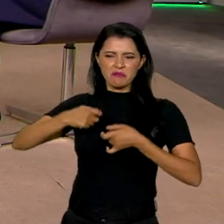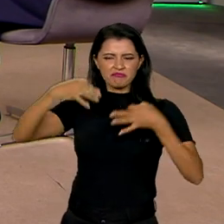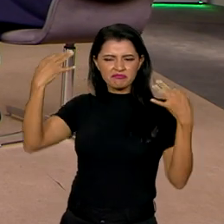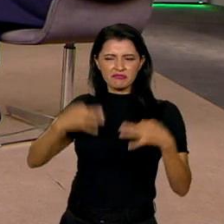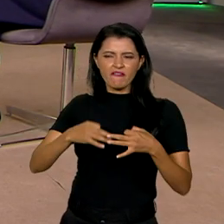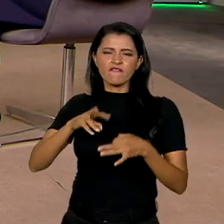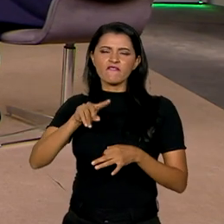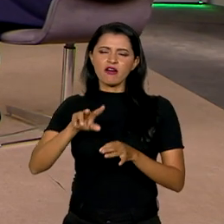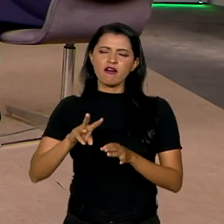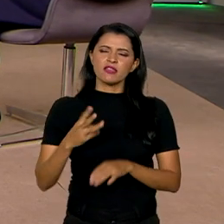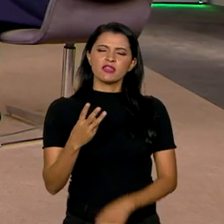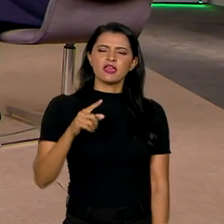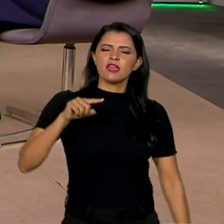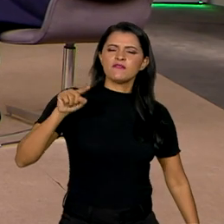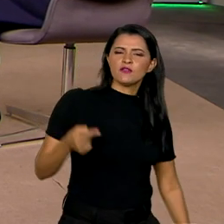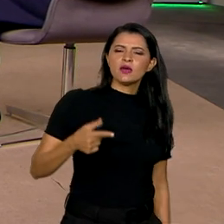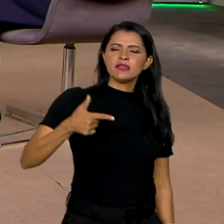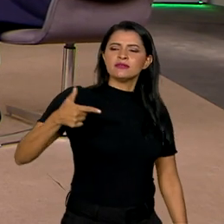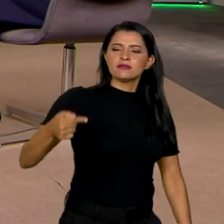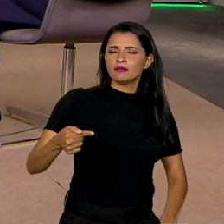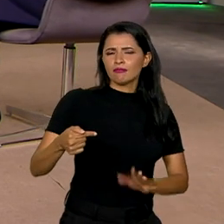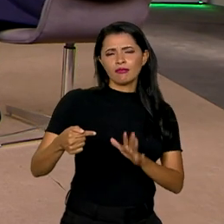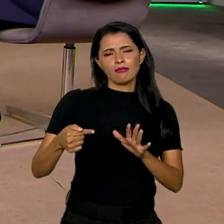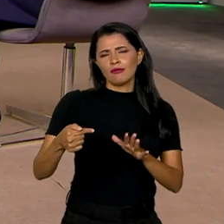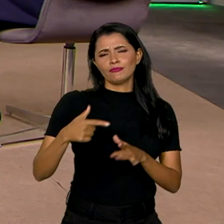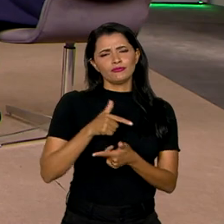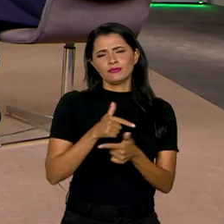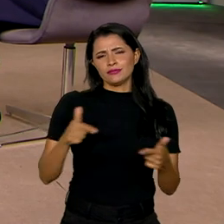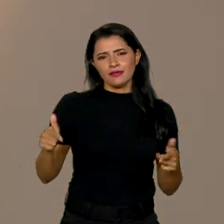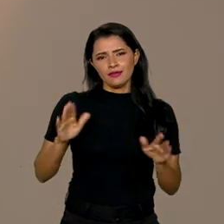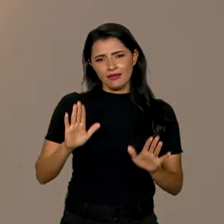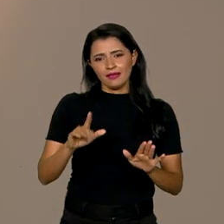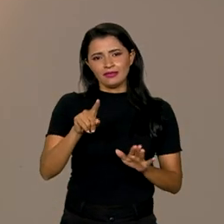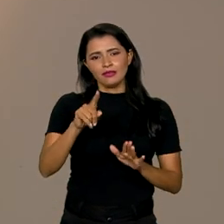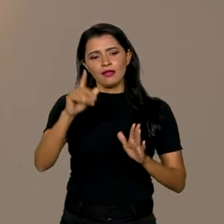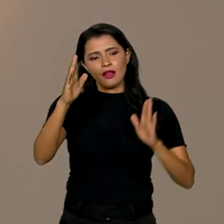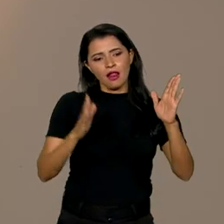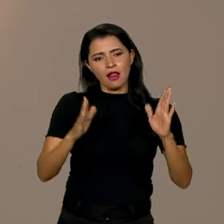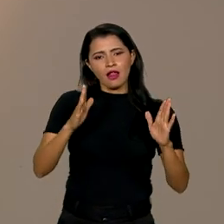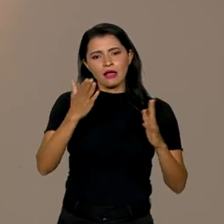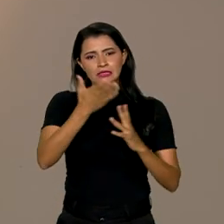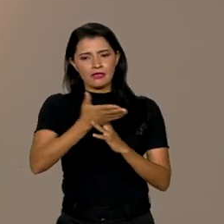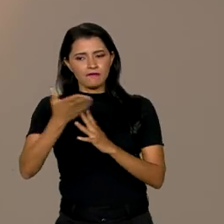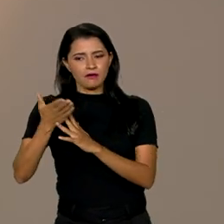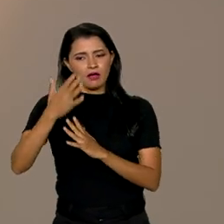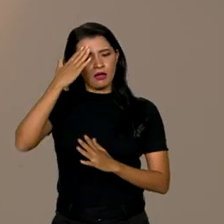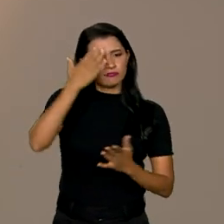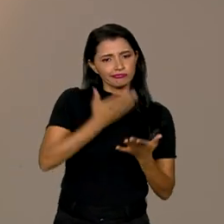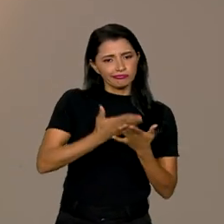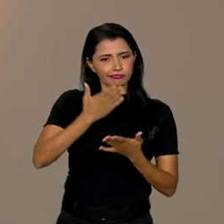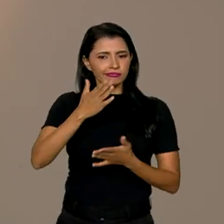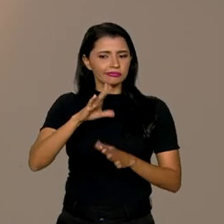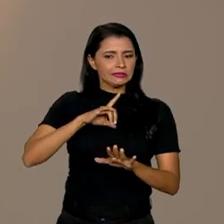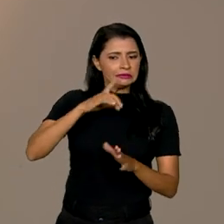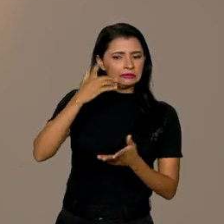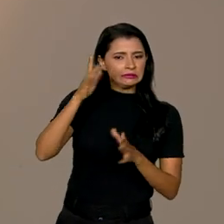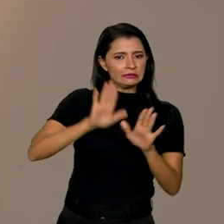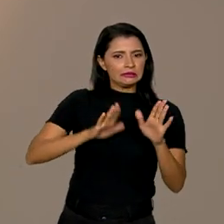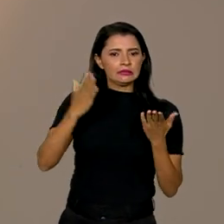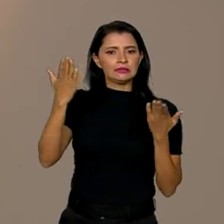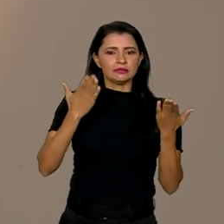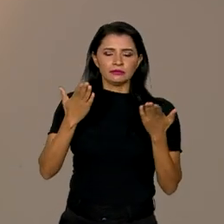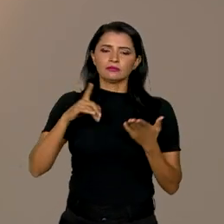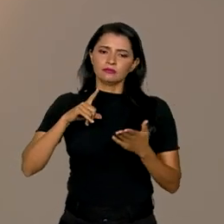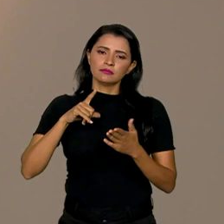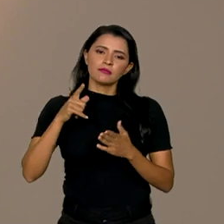a economia vai crescer 3,17%. Isso não existe. Você tem um intervalo de confiança. E a minha previsão é